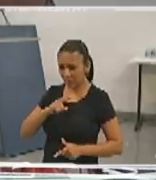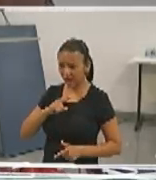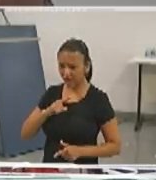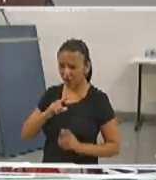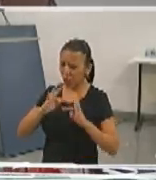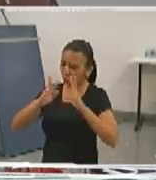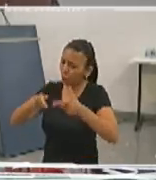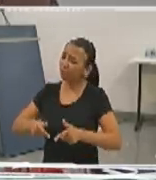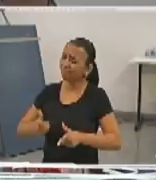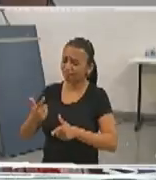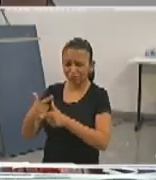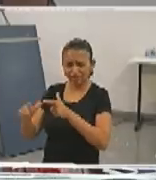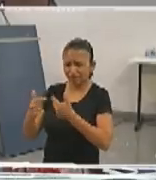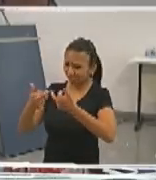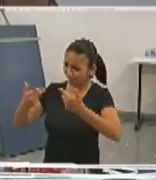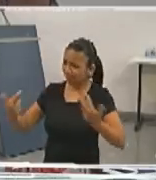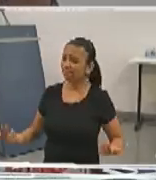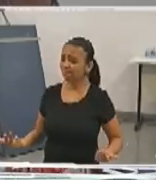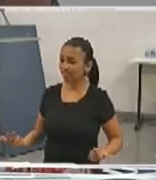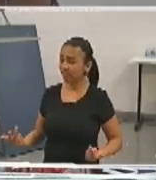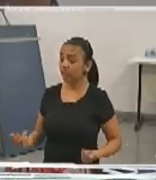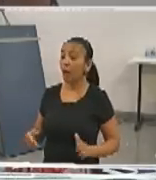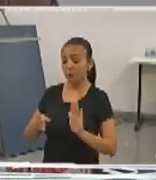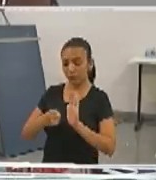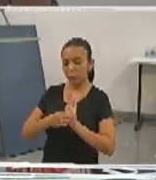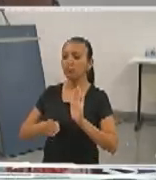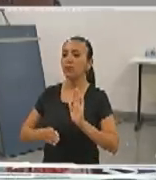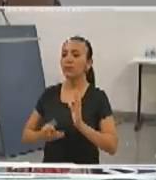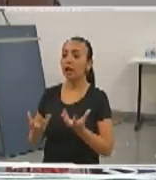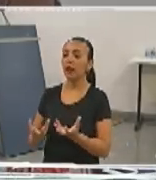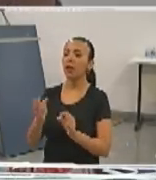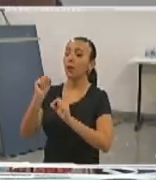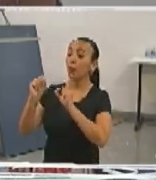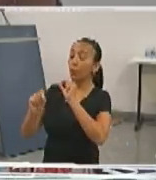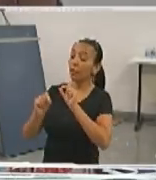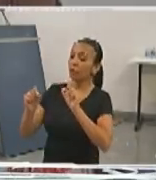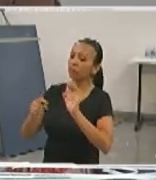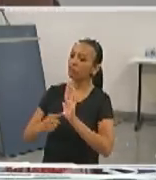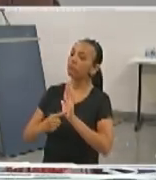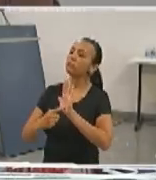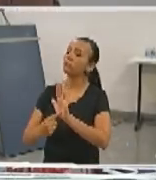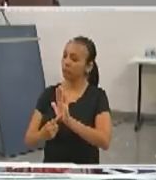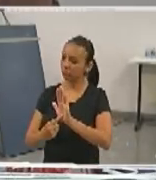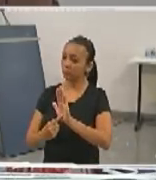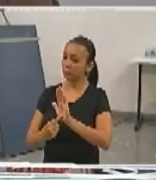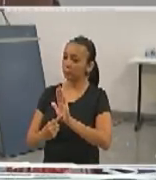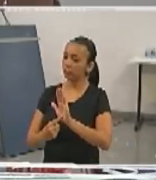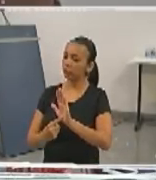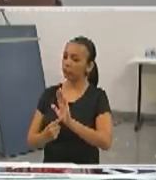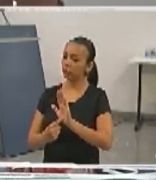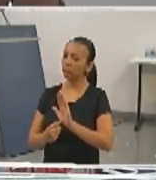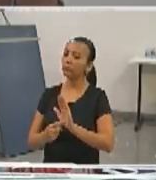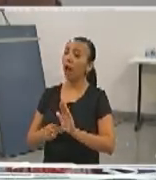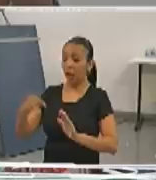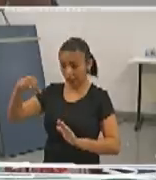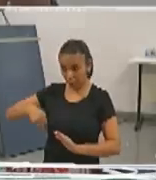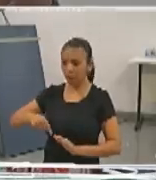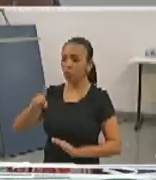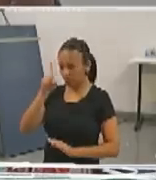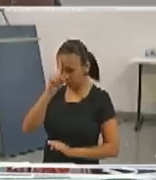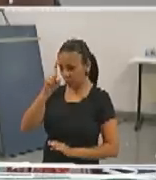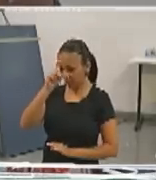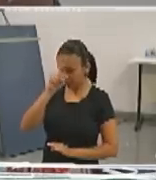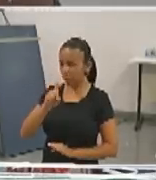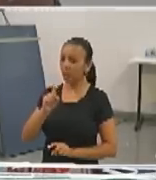todos os problemas que vocês têm. Então, uma das propostas que nós queremos colocar aqui no HU é